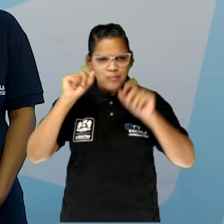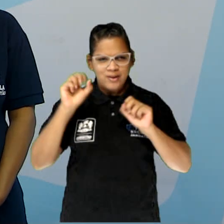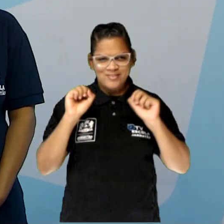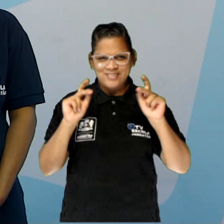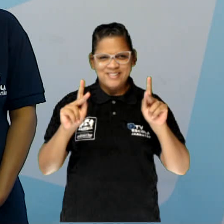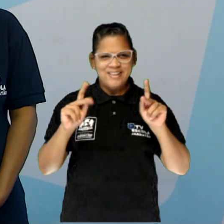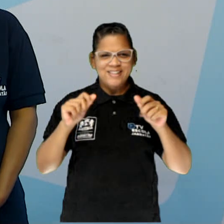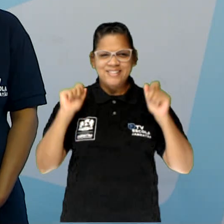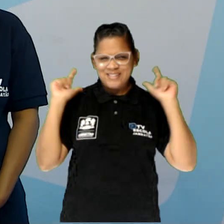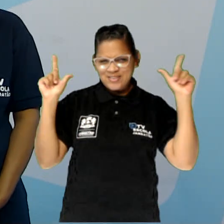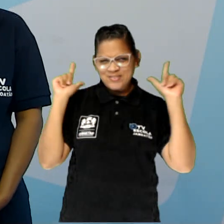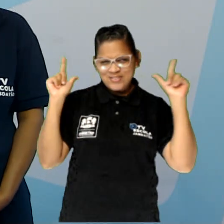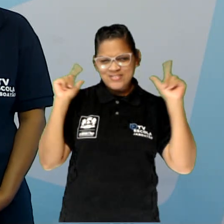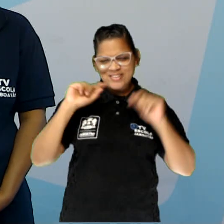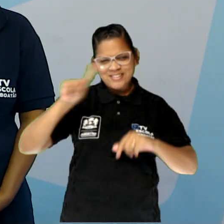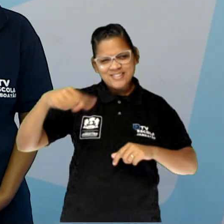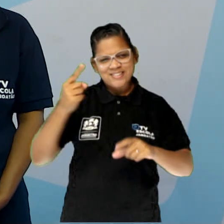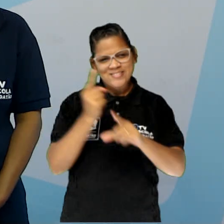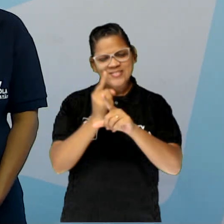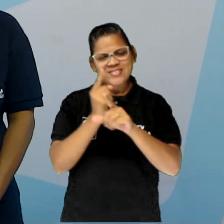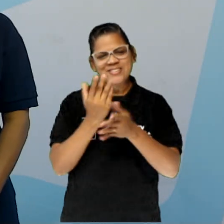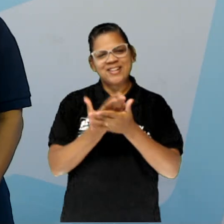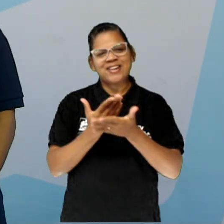Divirta-se e até a próxima!